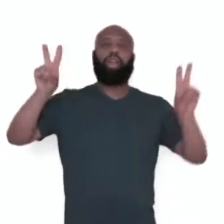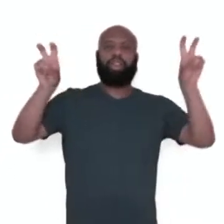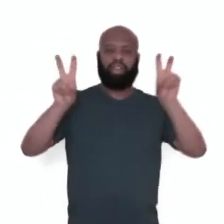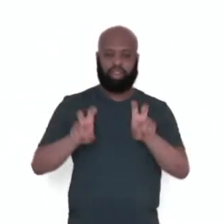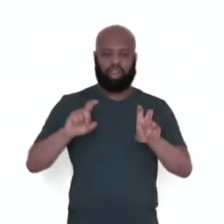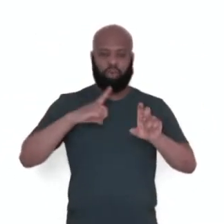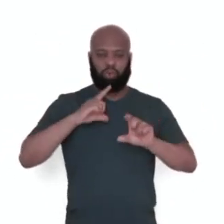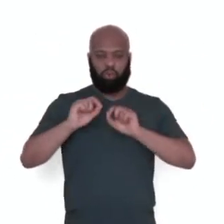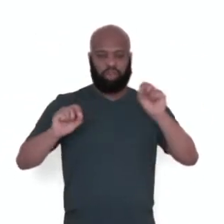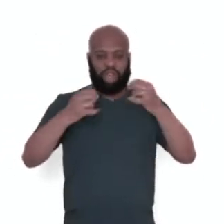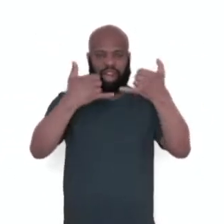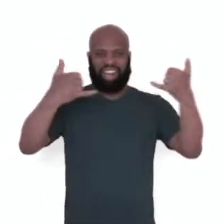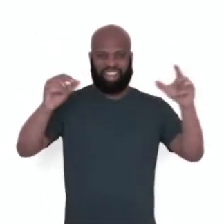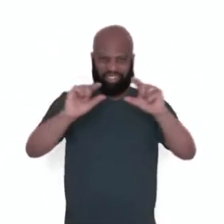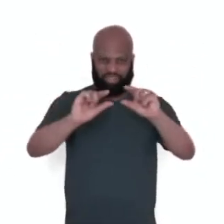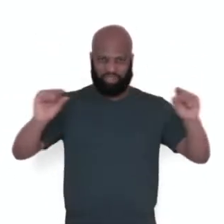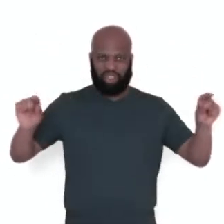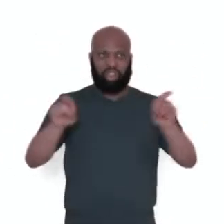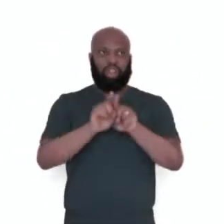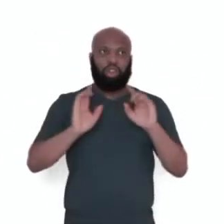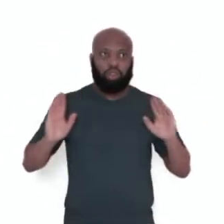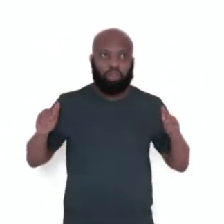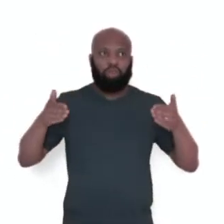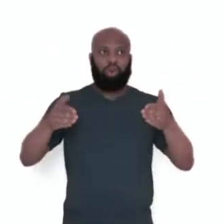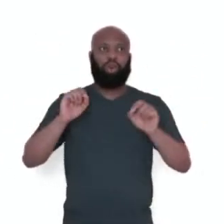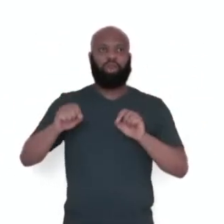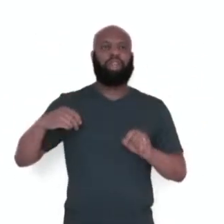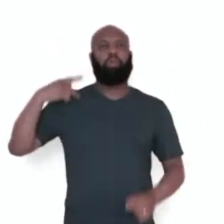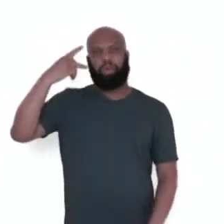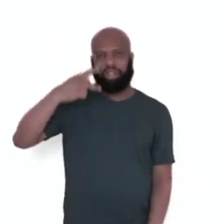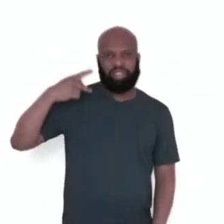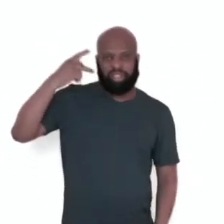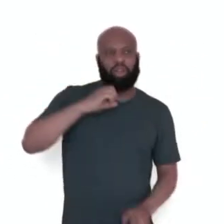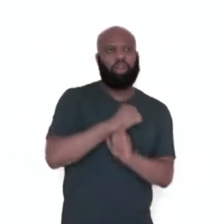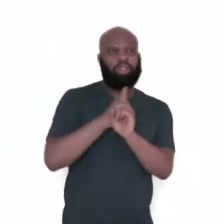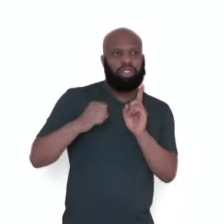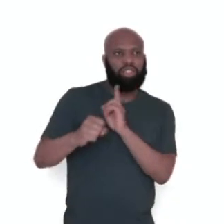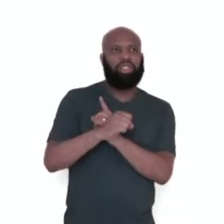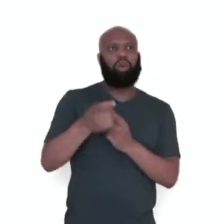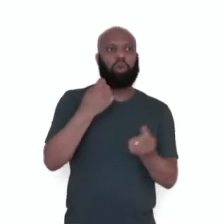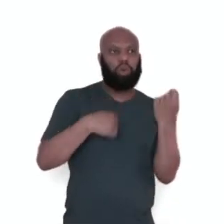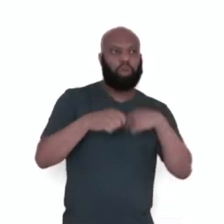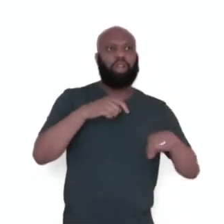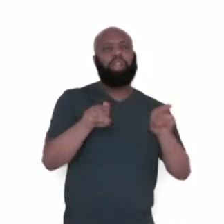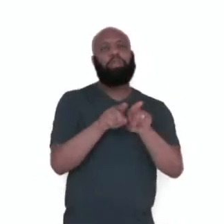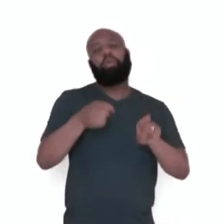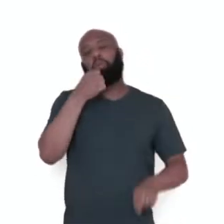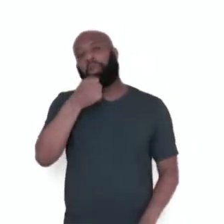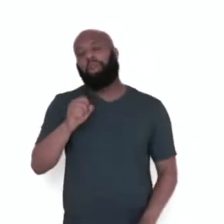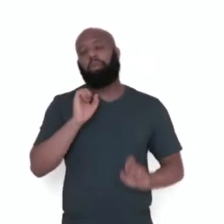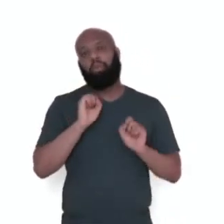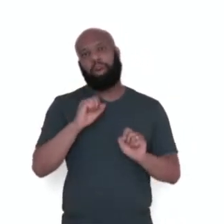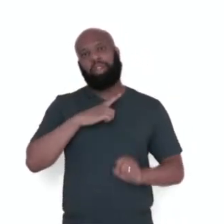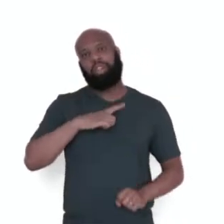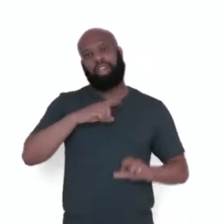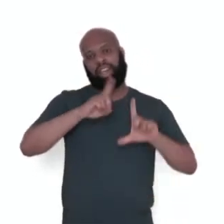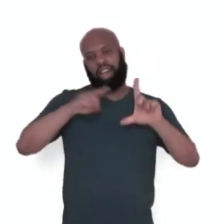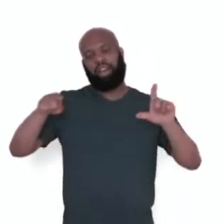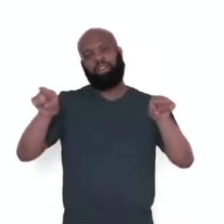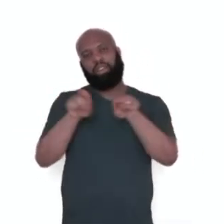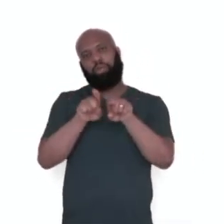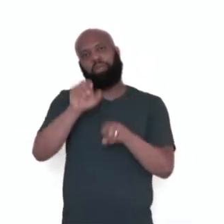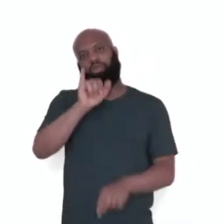fina. O foco é em temas sociais, políticos, econômicos. A reportagem pode apresentar gráficos e